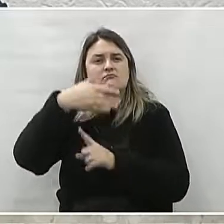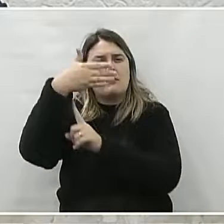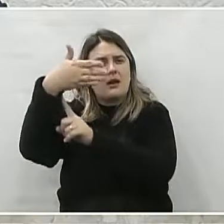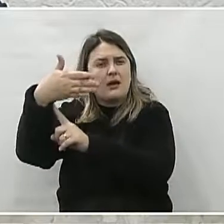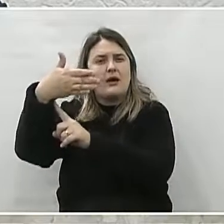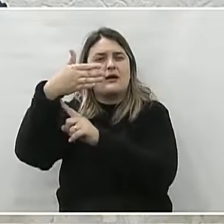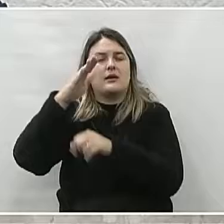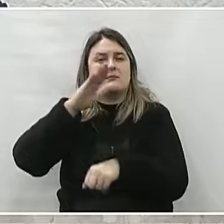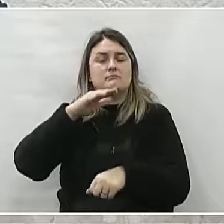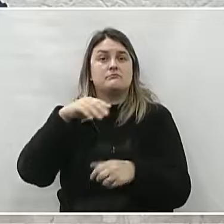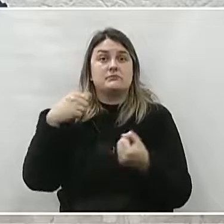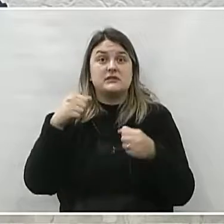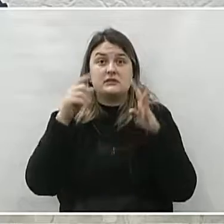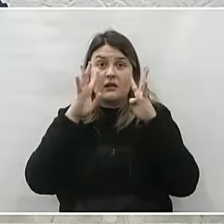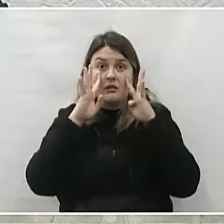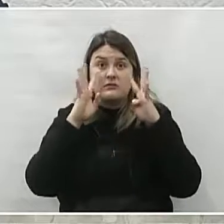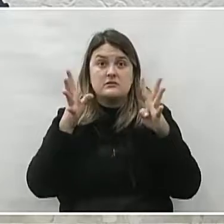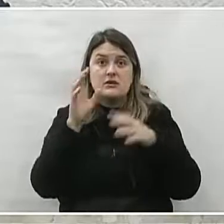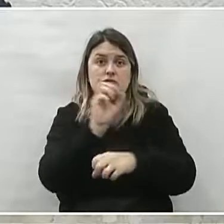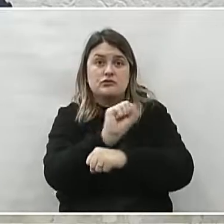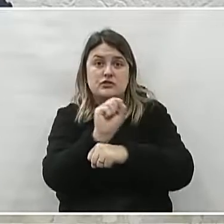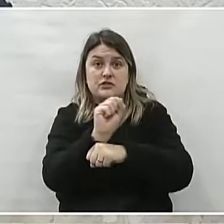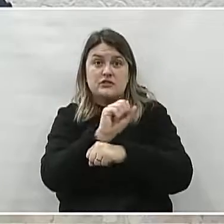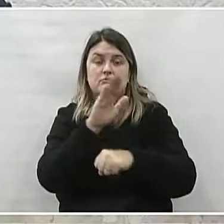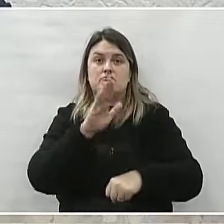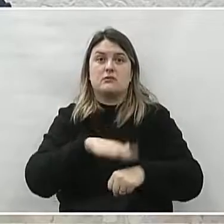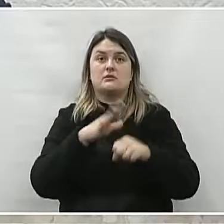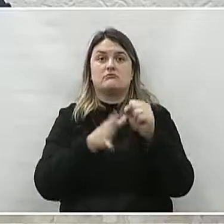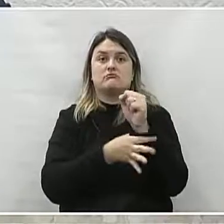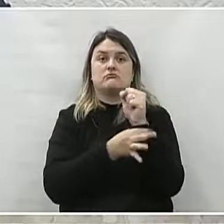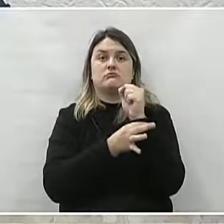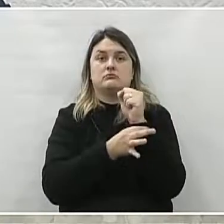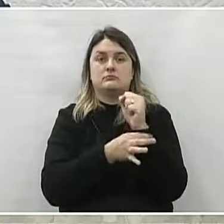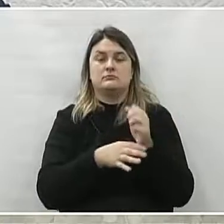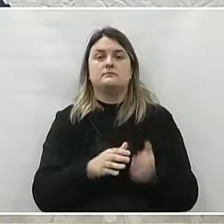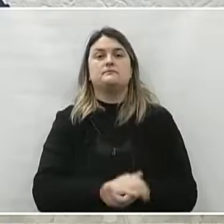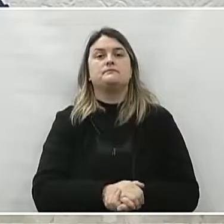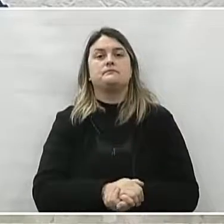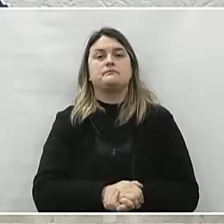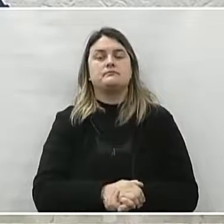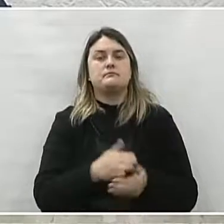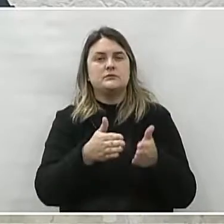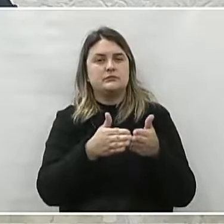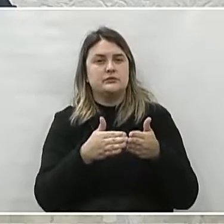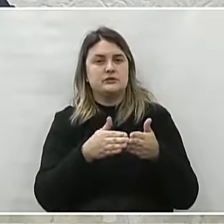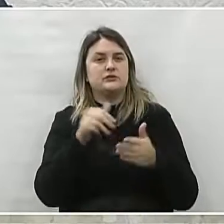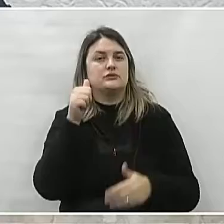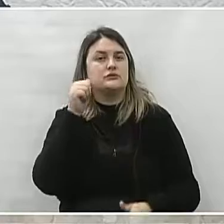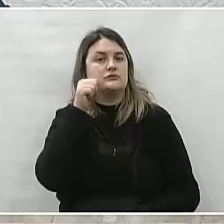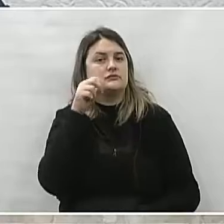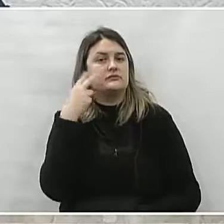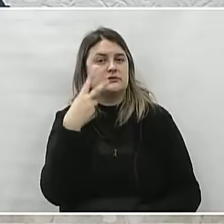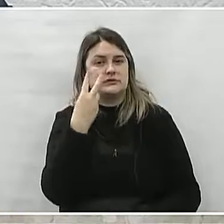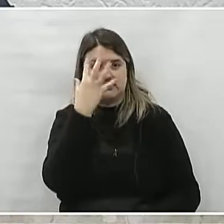trazer mais segurança à população. Indicação da vereadora Thais Biberbach.